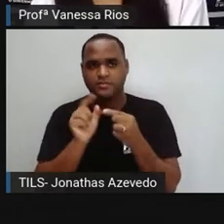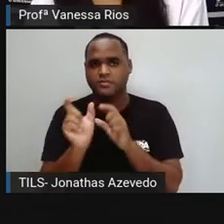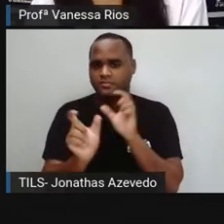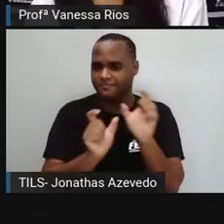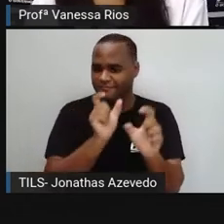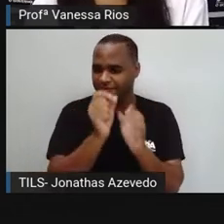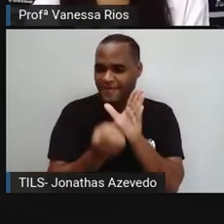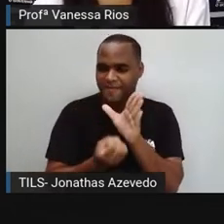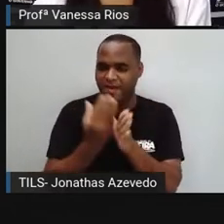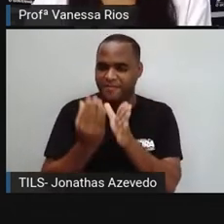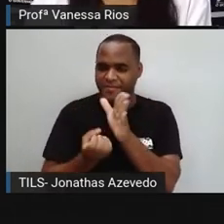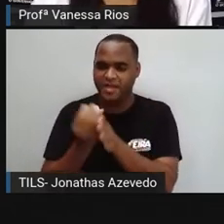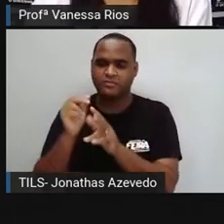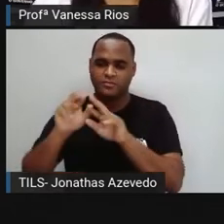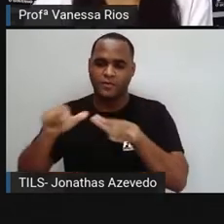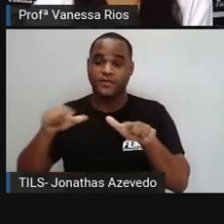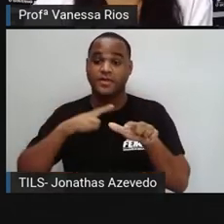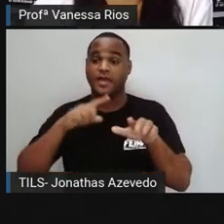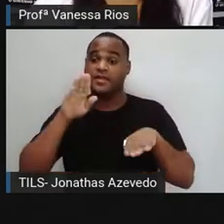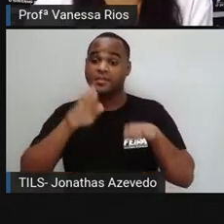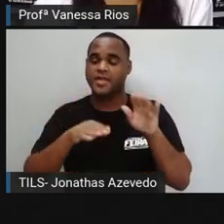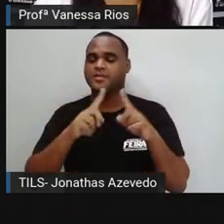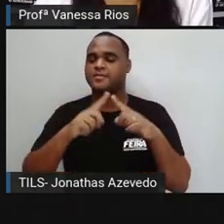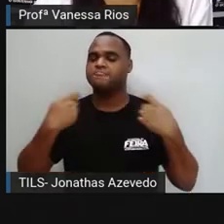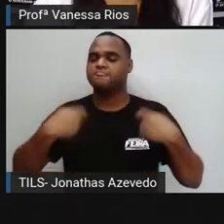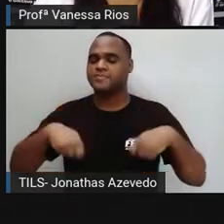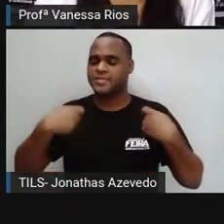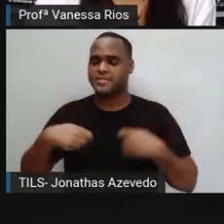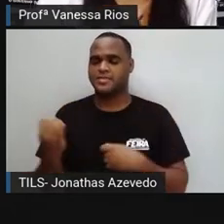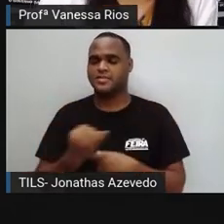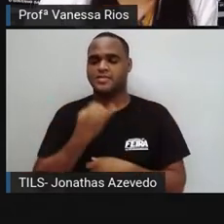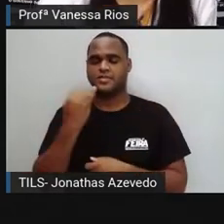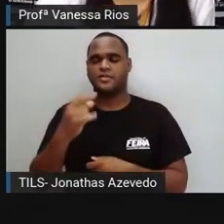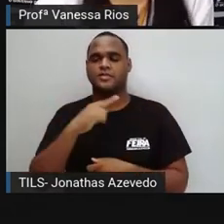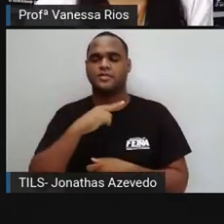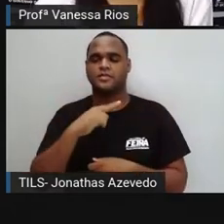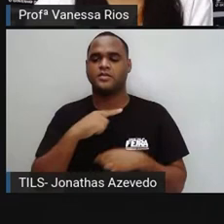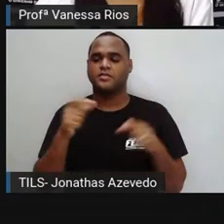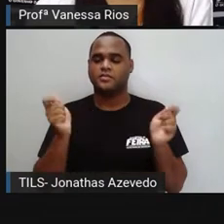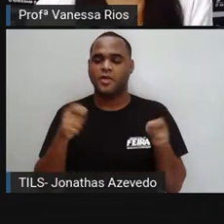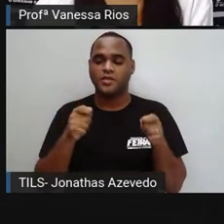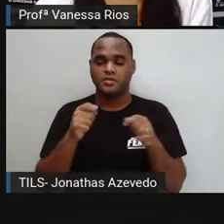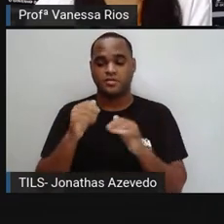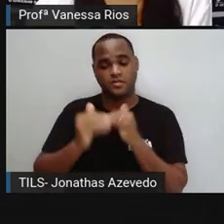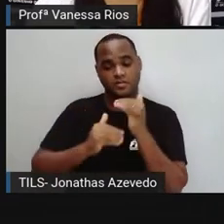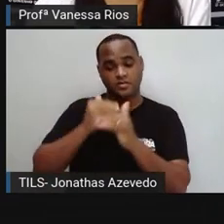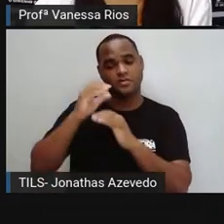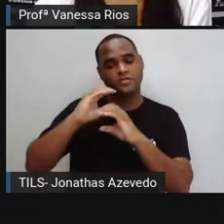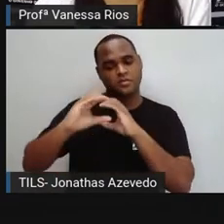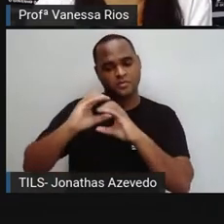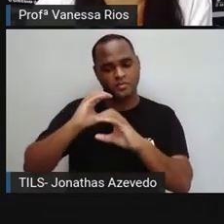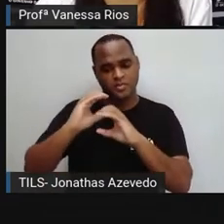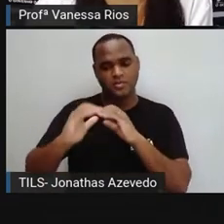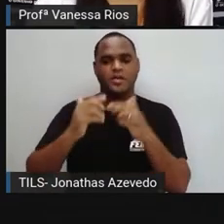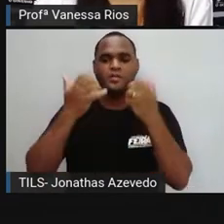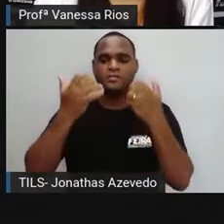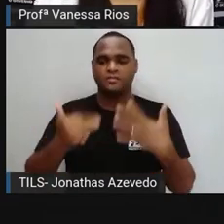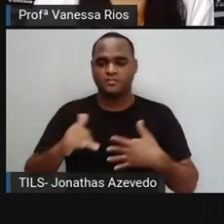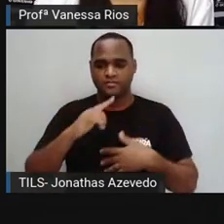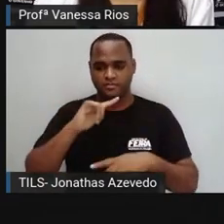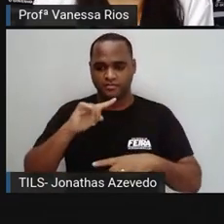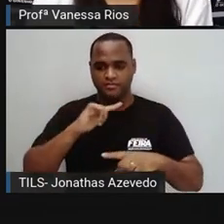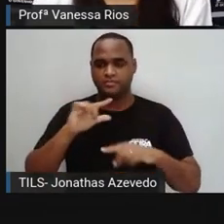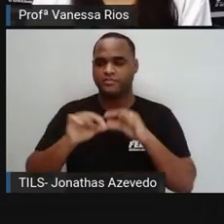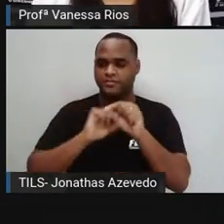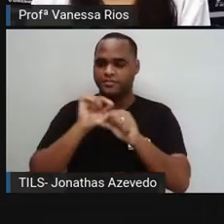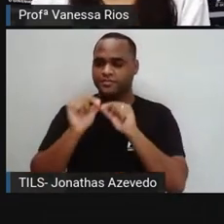vão surgindo, dependendo aí das necessidades em atender o processo de comunicação do ser humano, que a gente já